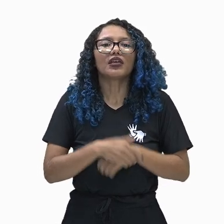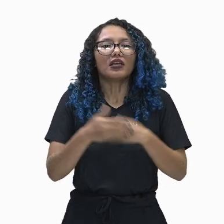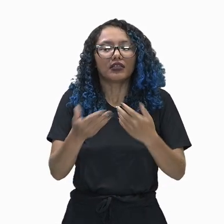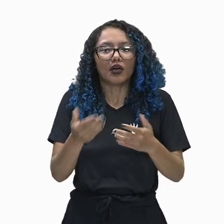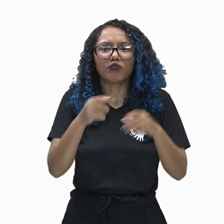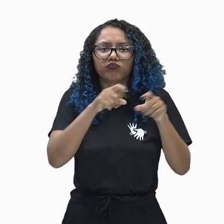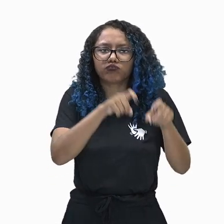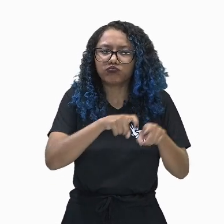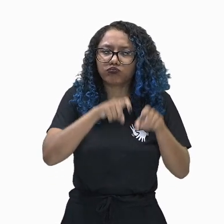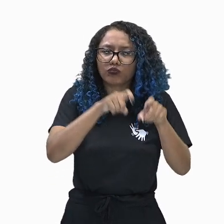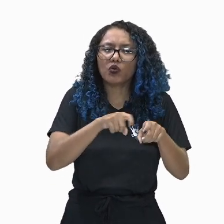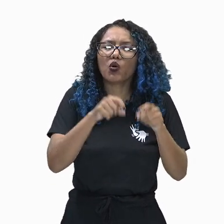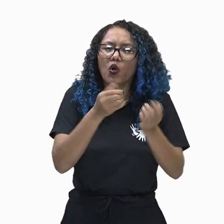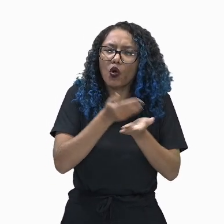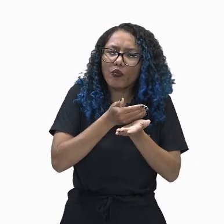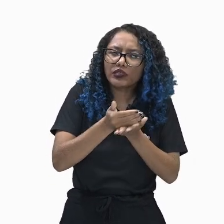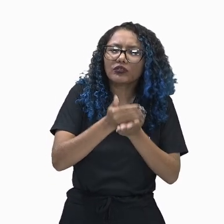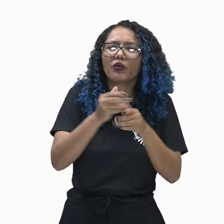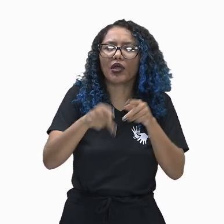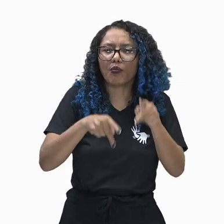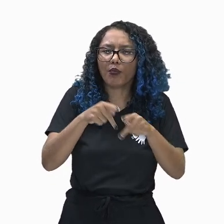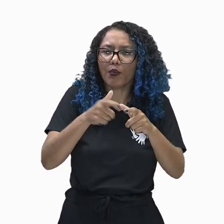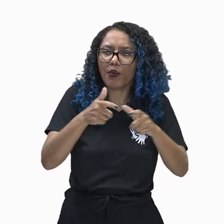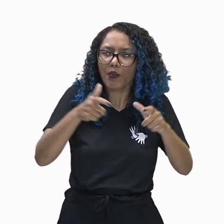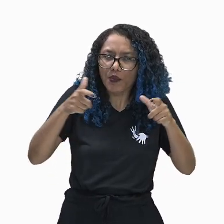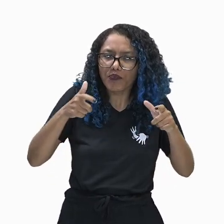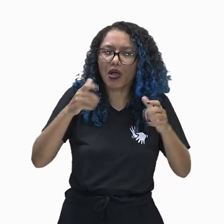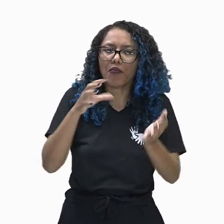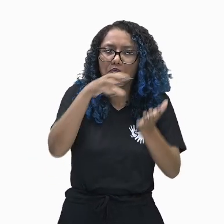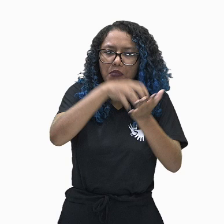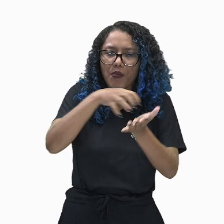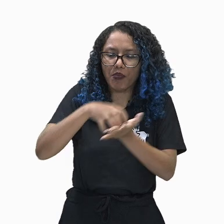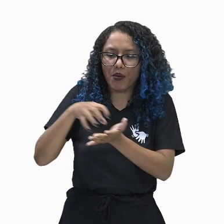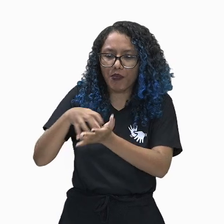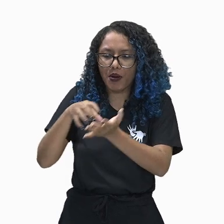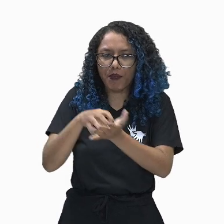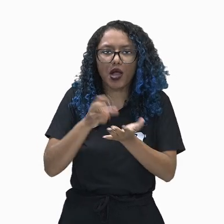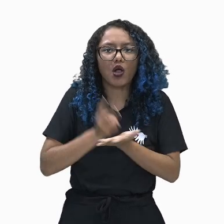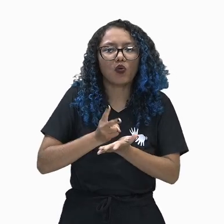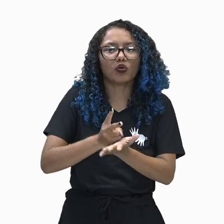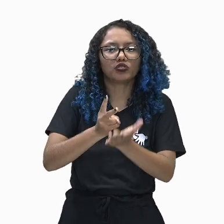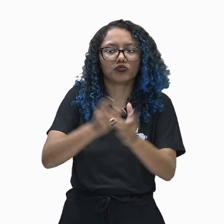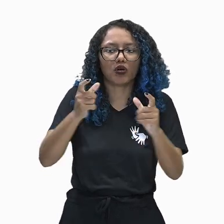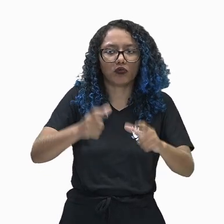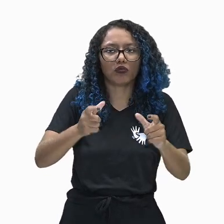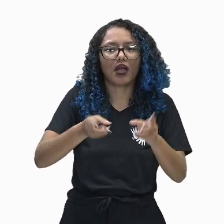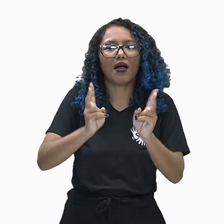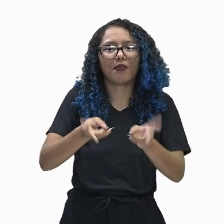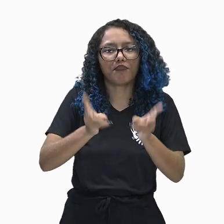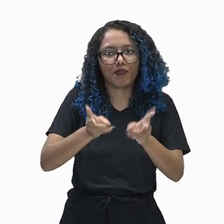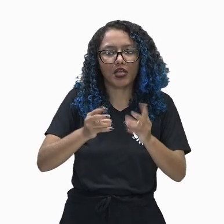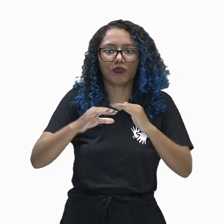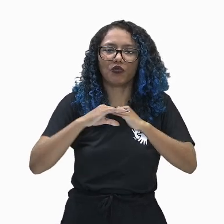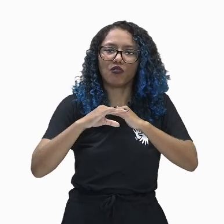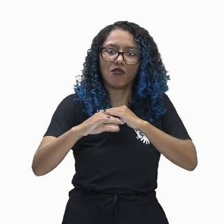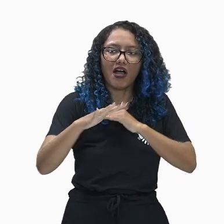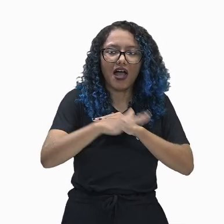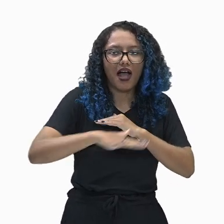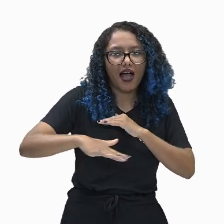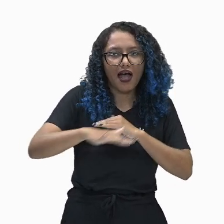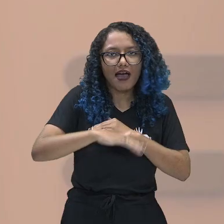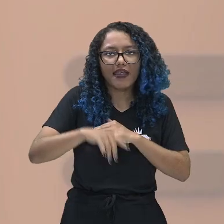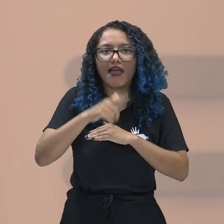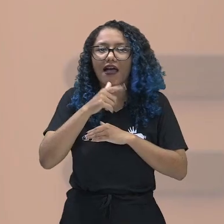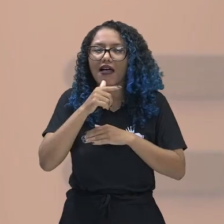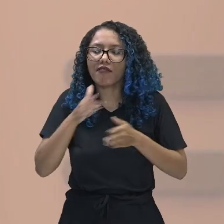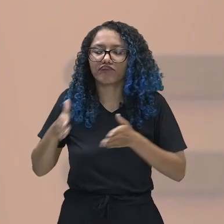aldeias sedentárias e ao ocupar então as planícies fluviais. É exatamente por isso que a